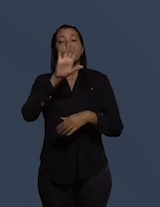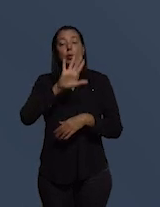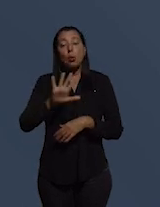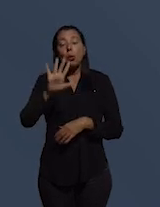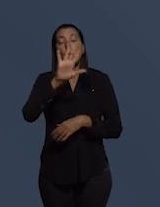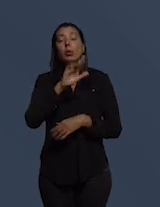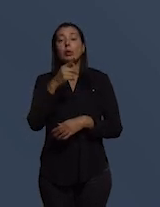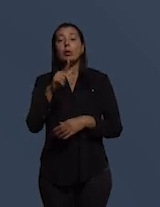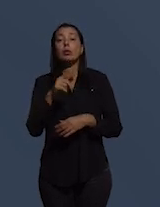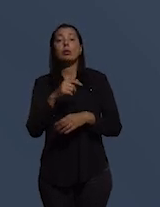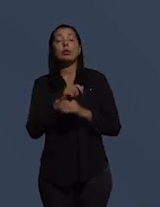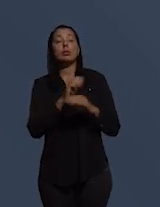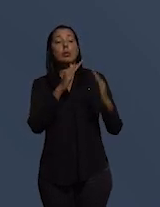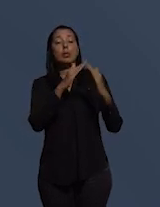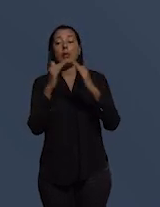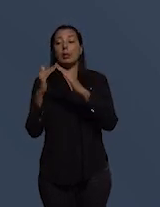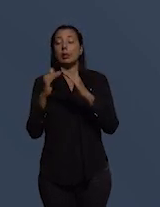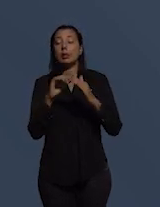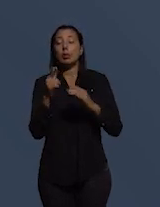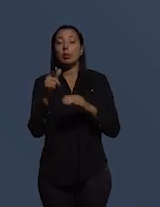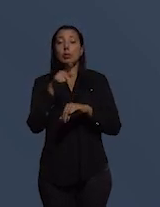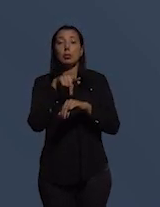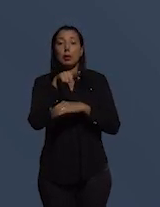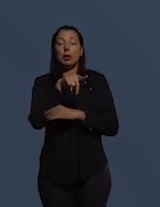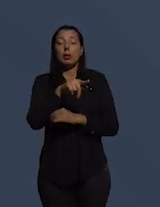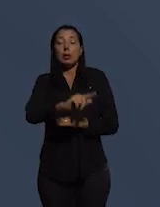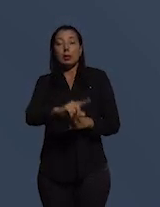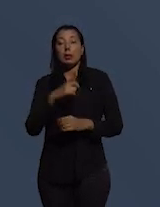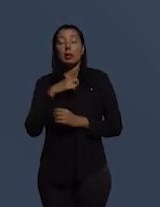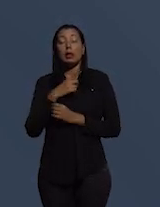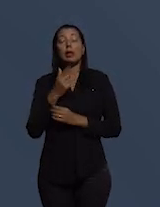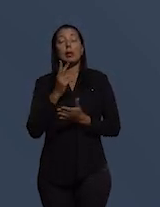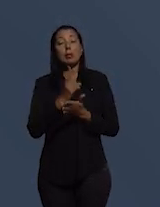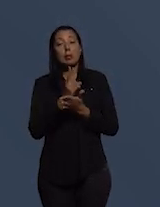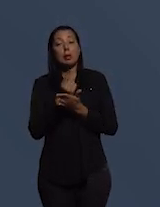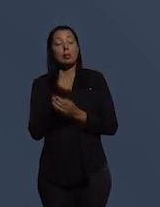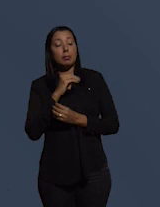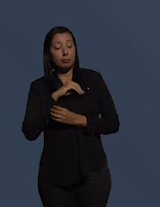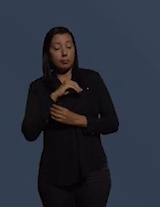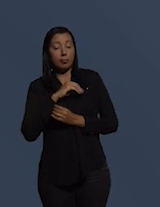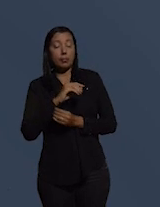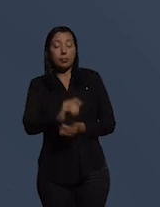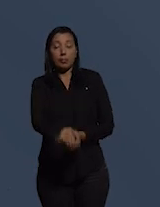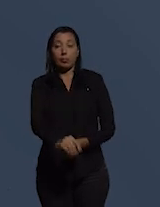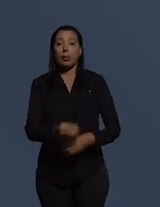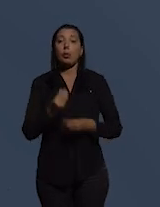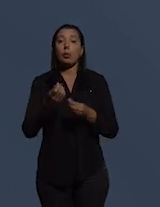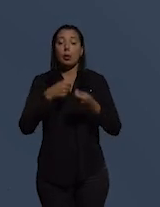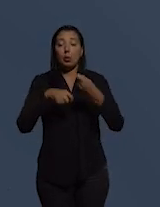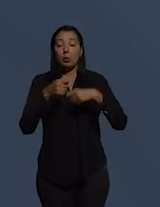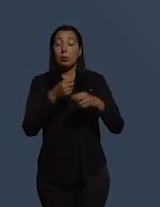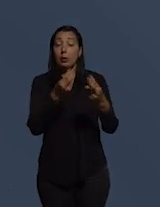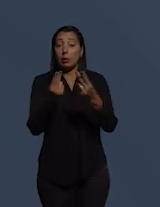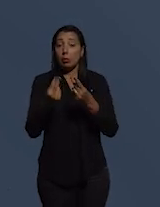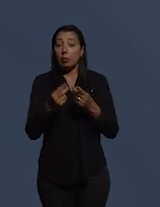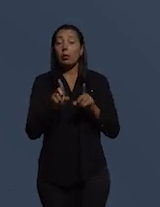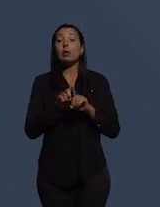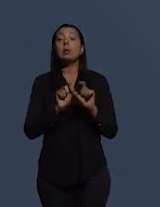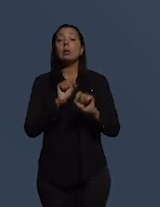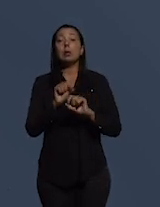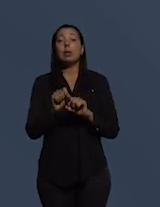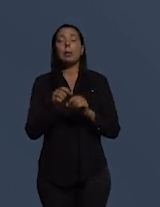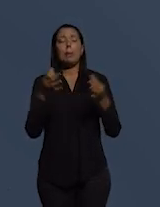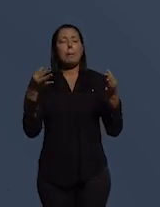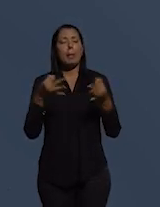e também com outros países que tem a renda países com uma economia similar e que são